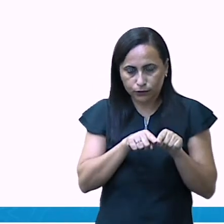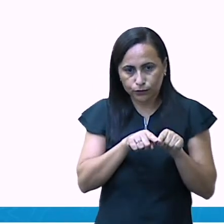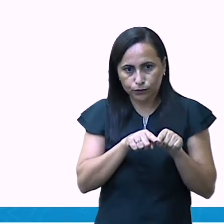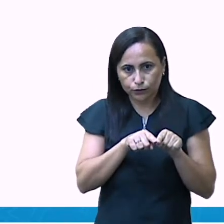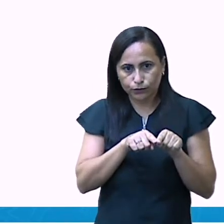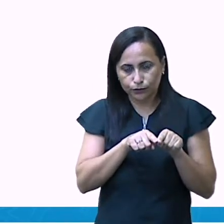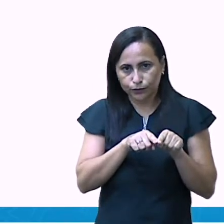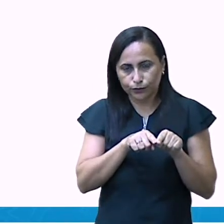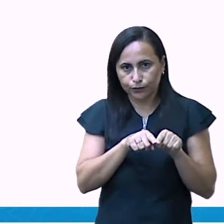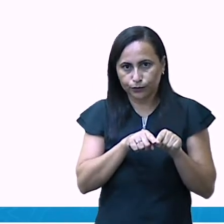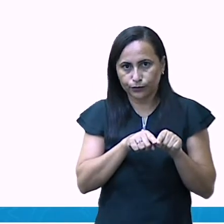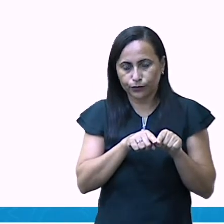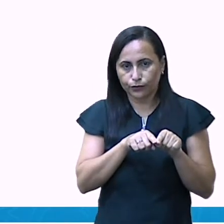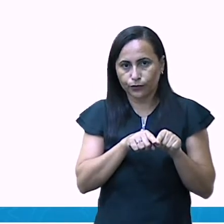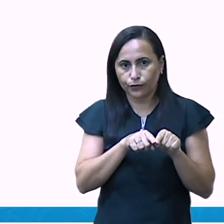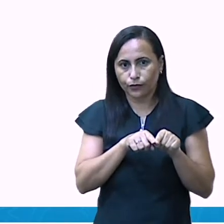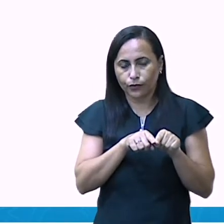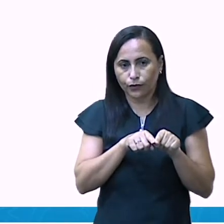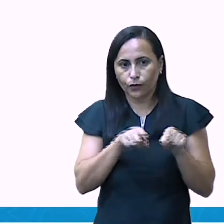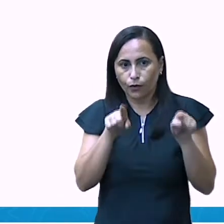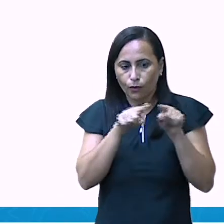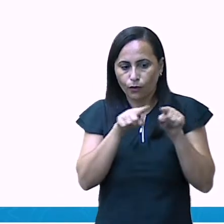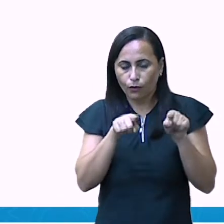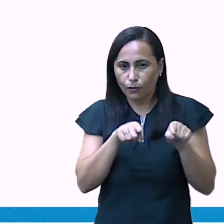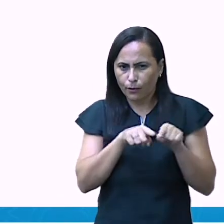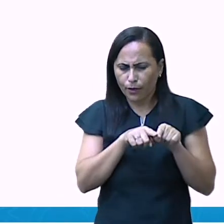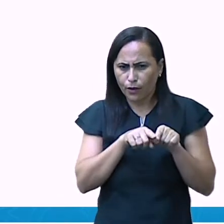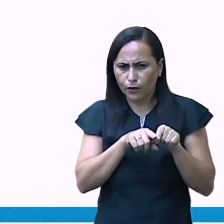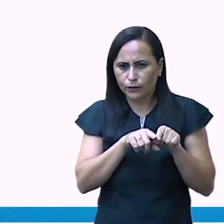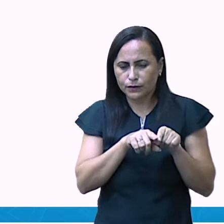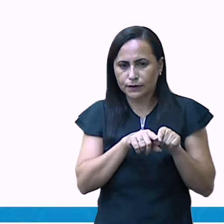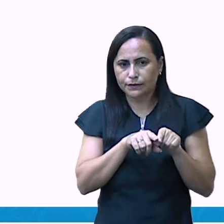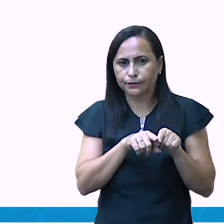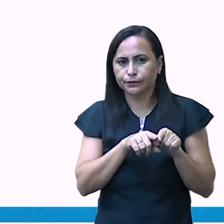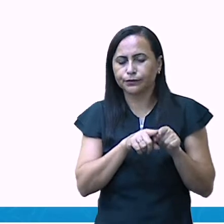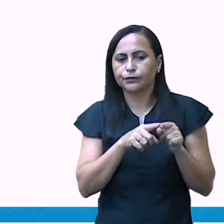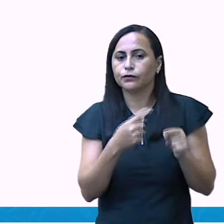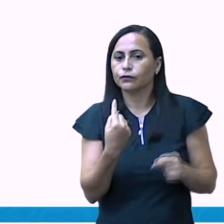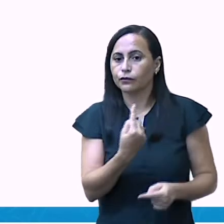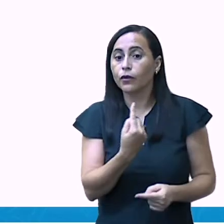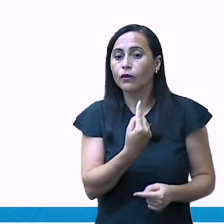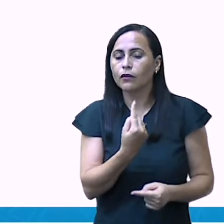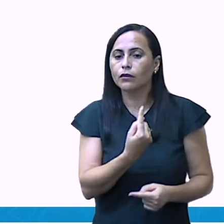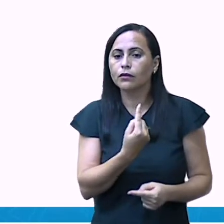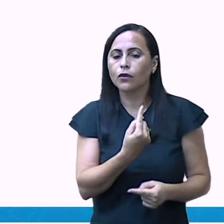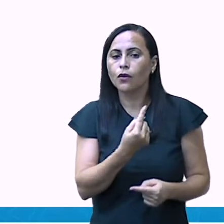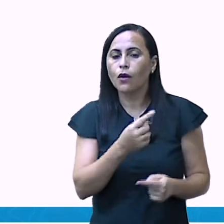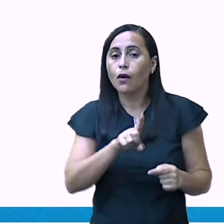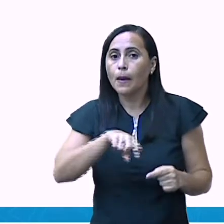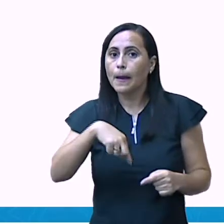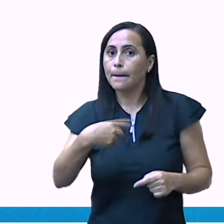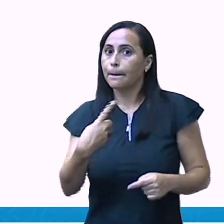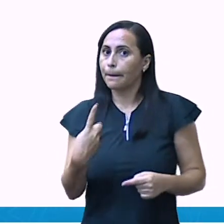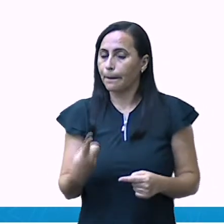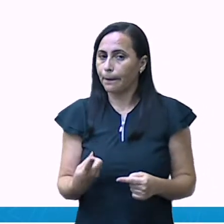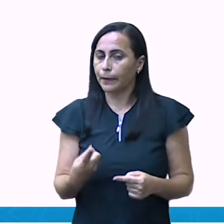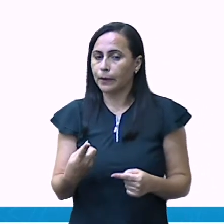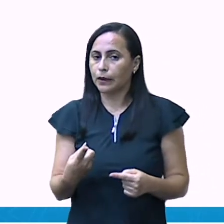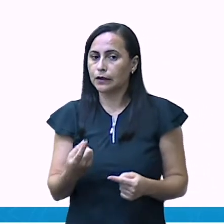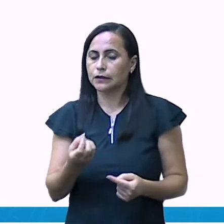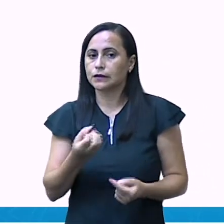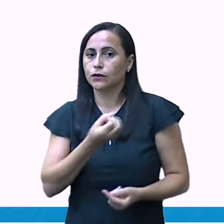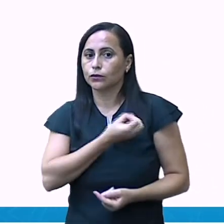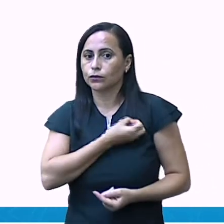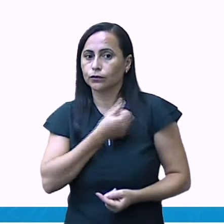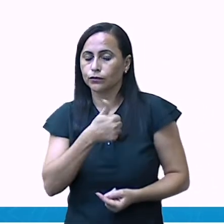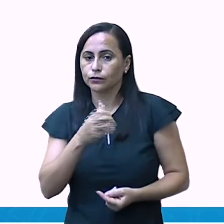Certo? cubinhos que nós chamamos cubinhos soltos, que representam os nossos algarismos. Já o número dez, observe.